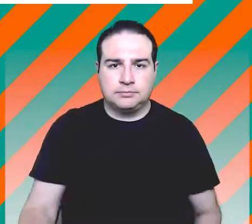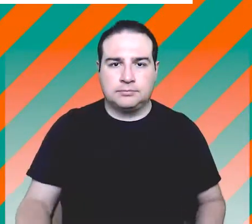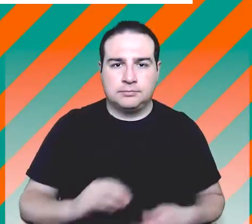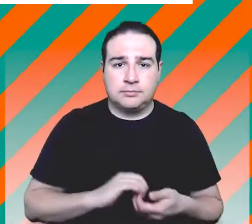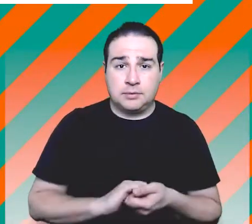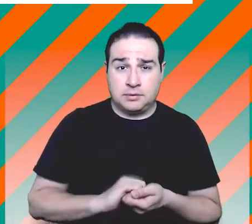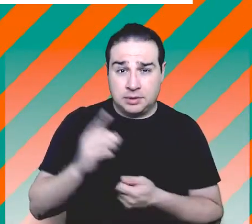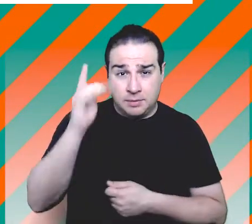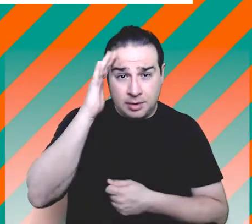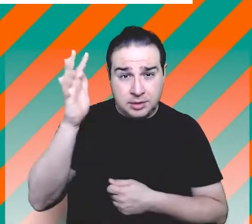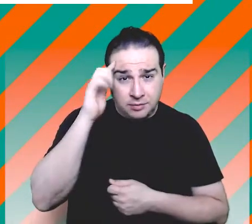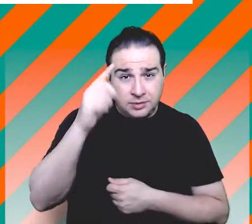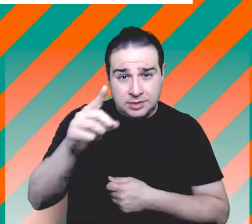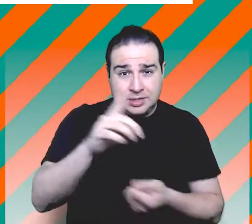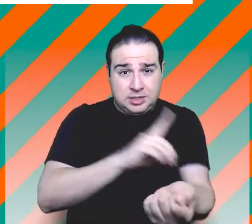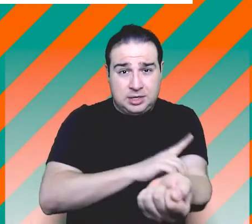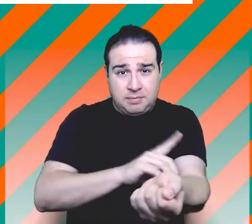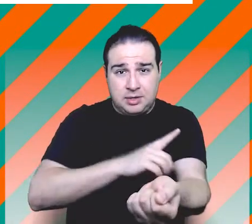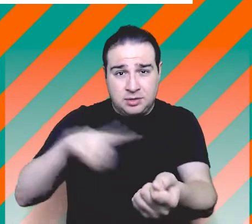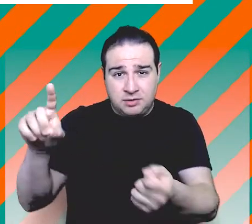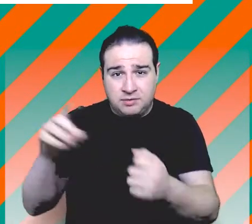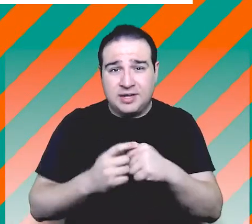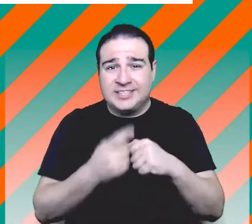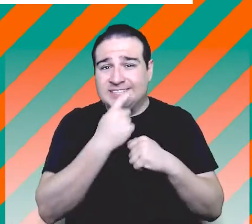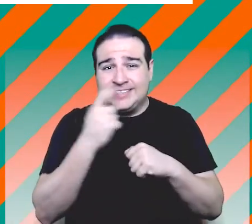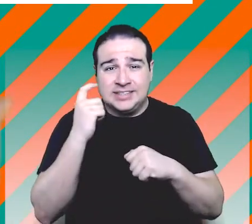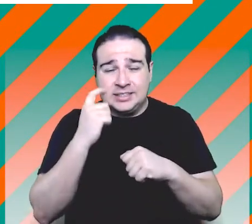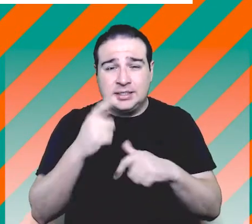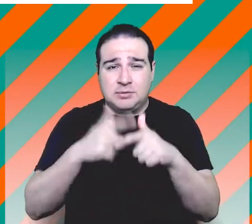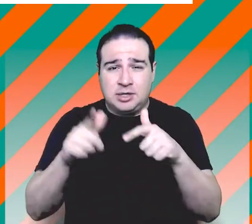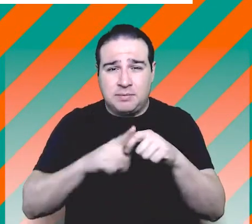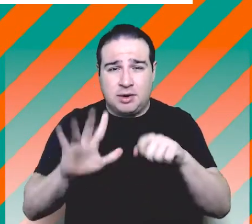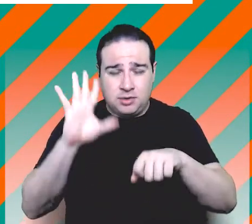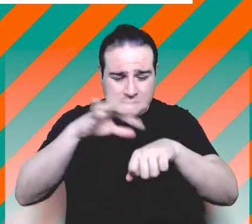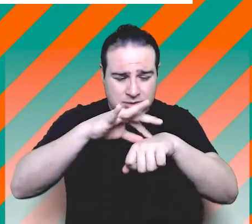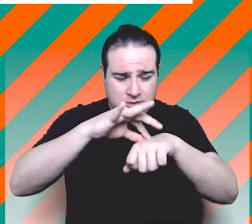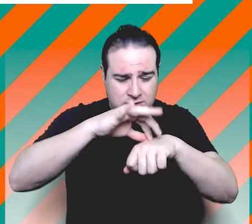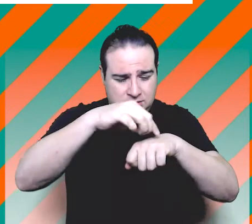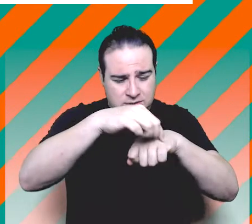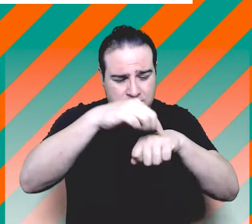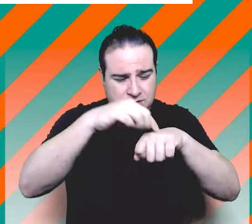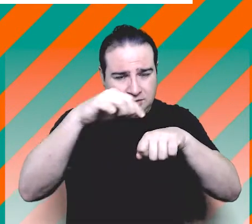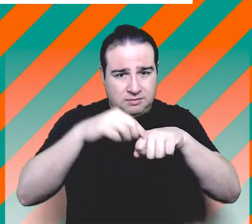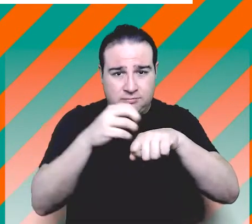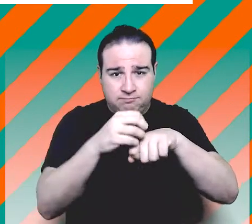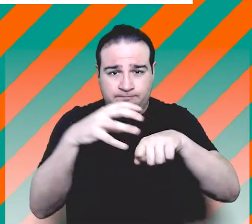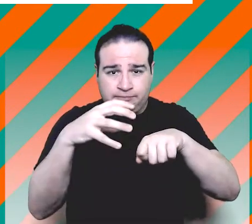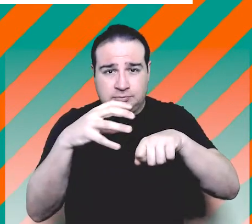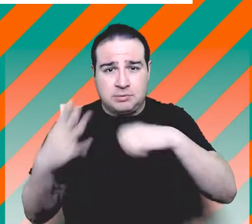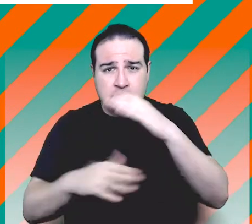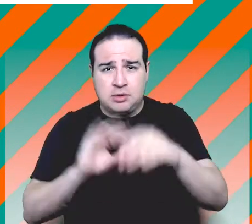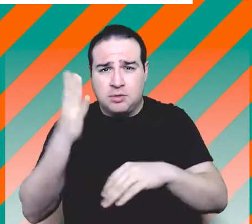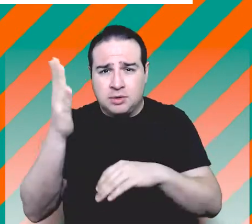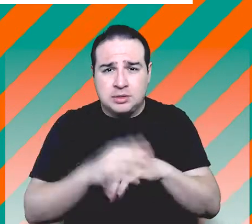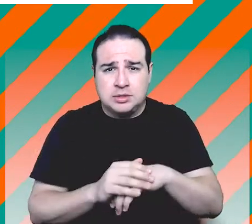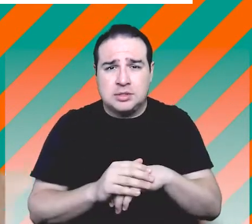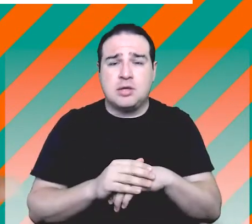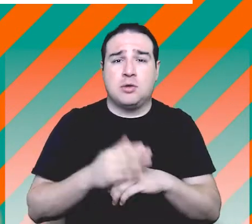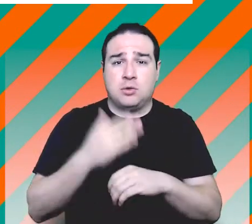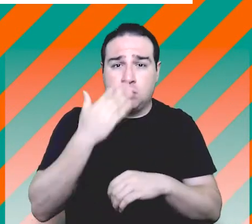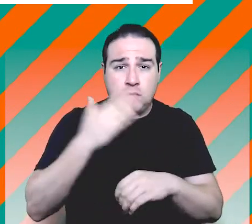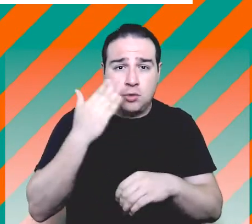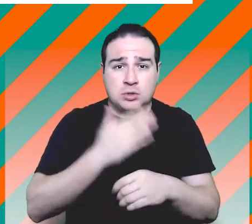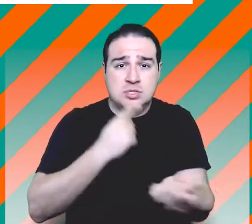Imagina você, diabético, indo ao dentista, tratar de uma inflamação na gengiva e saindo com a glicemia mais controlada.